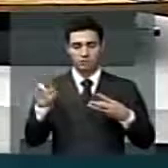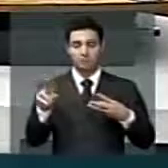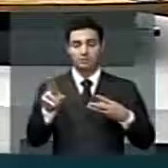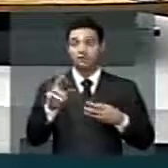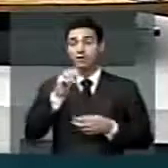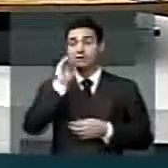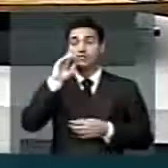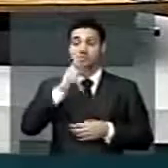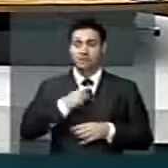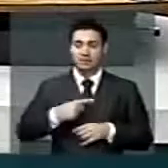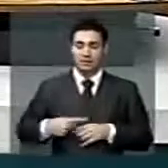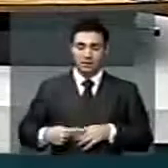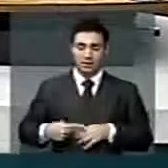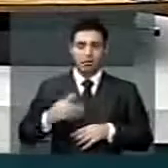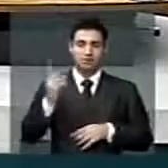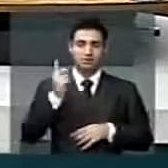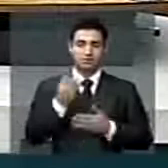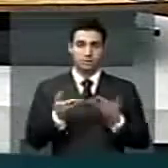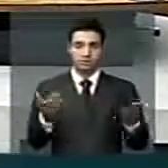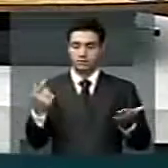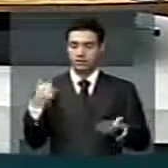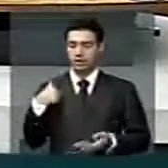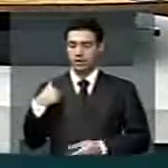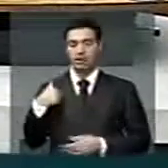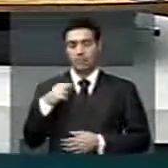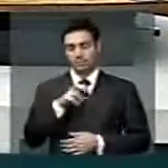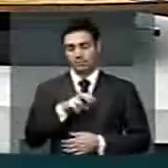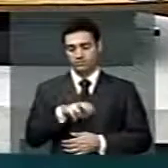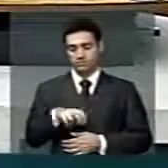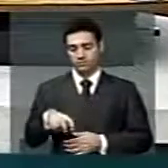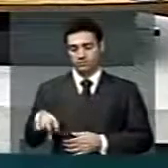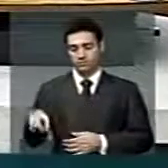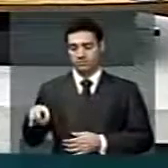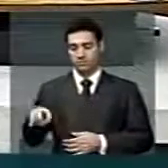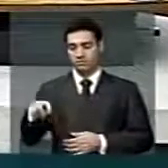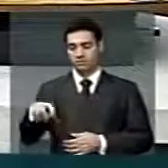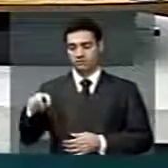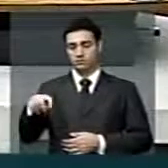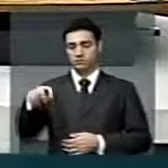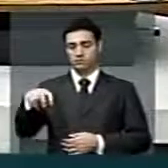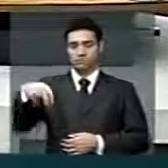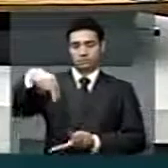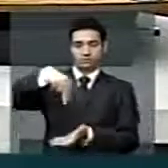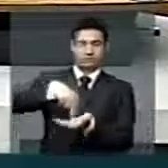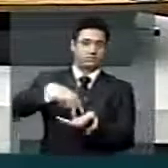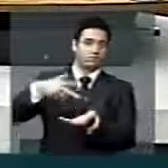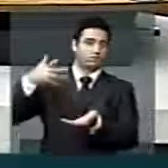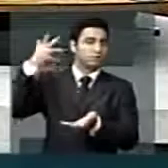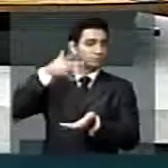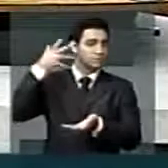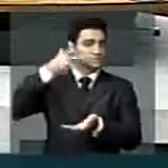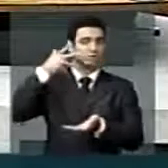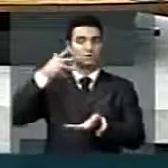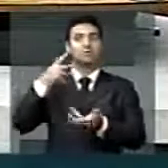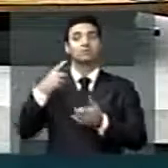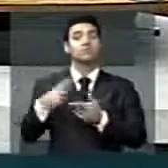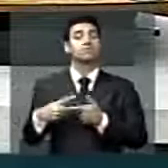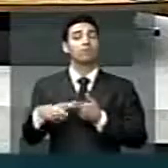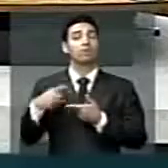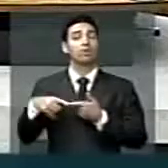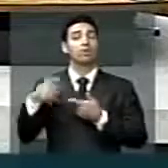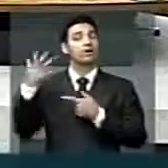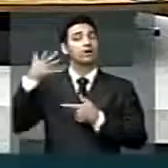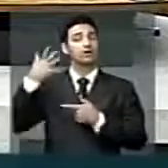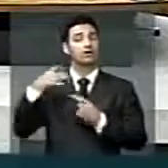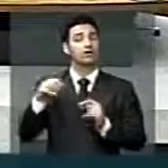e senhores parlamentares, suba essa tribuna por conta de uma grande mobilização nacional que acontecerá